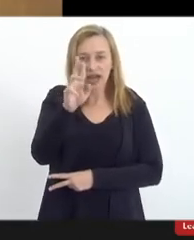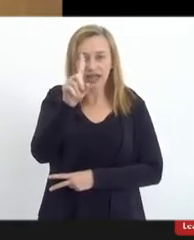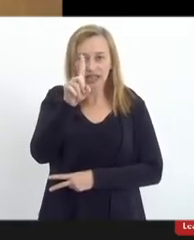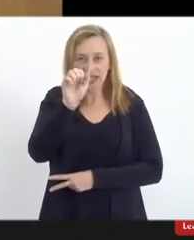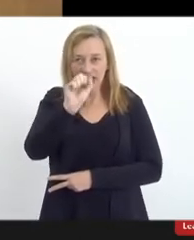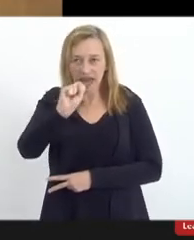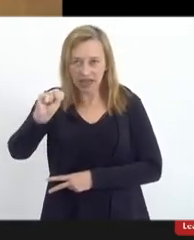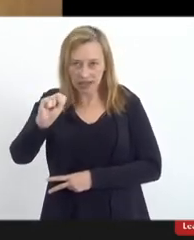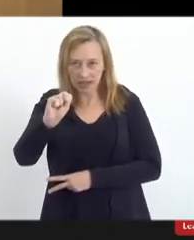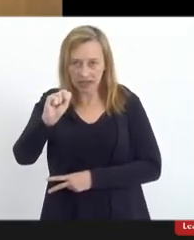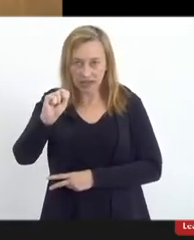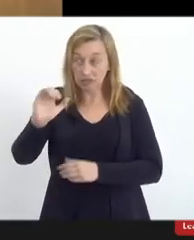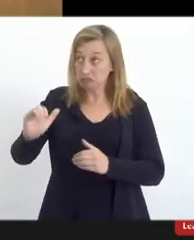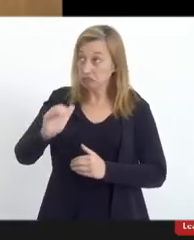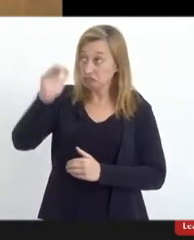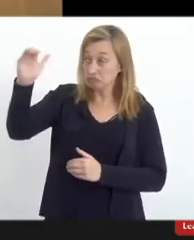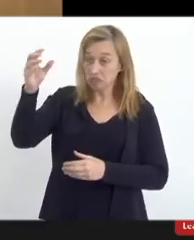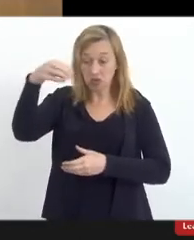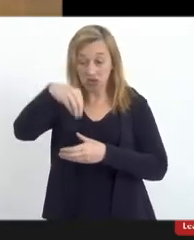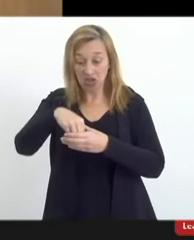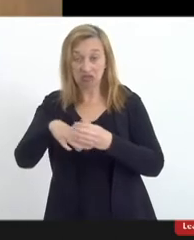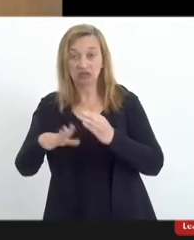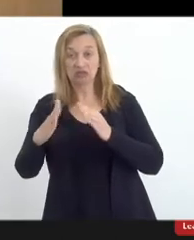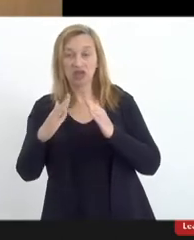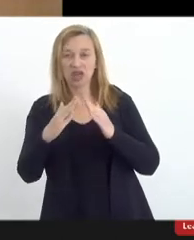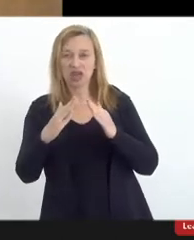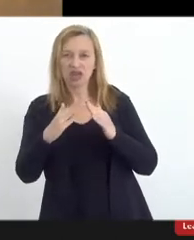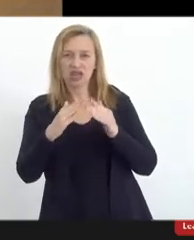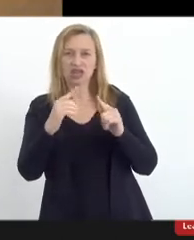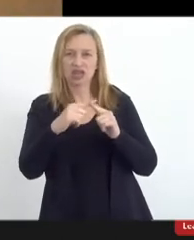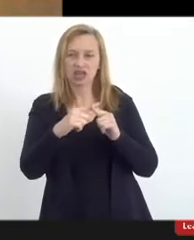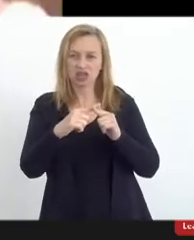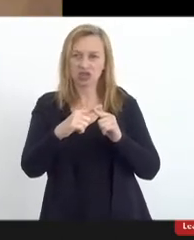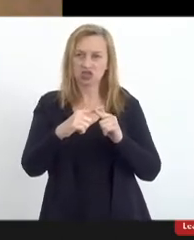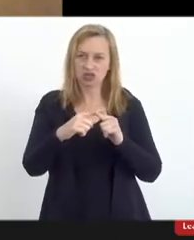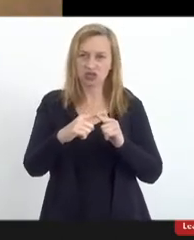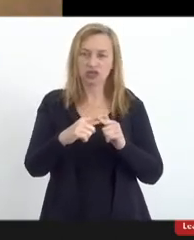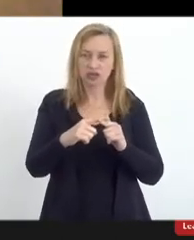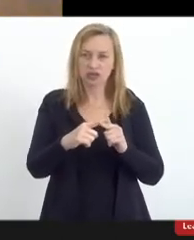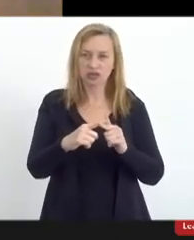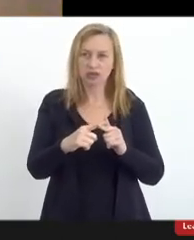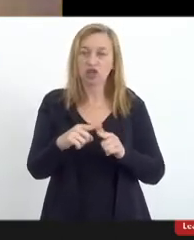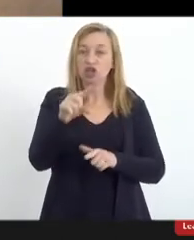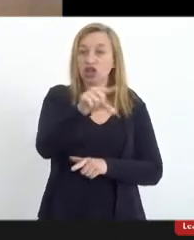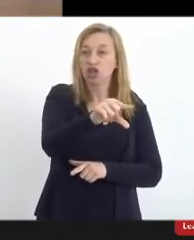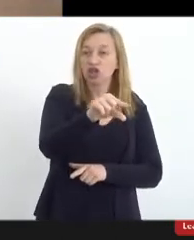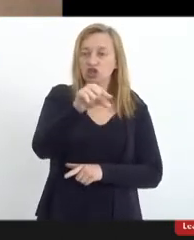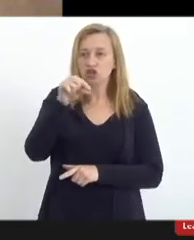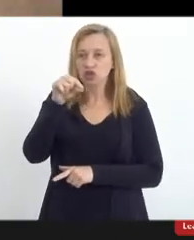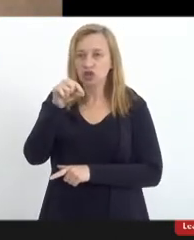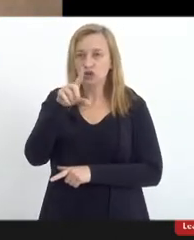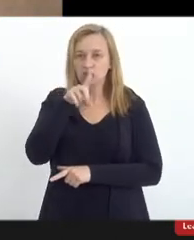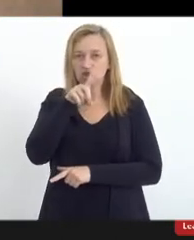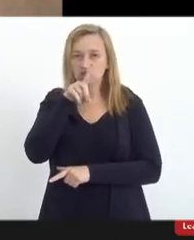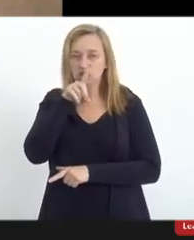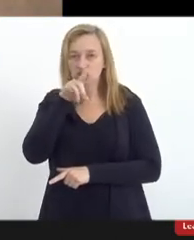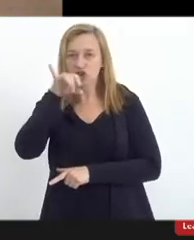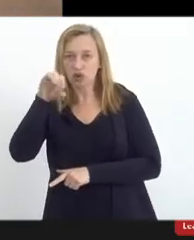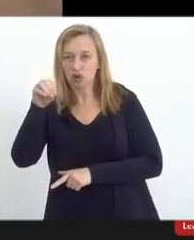alta hierarquia dentro da Igreja. São dois cardeais que ele tirou de suas dioceses,